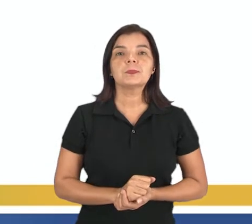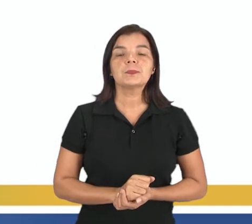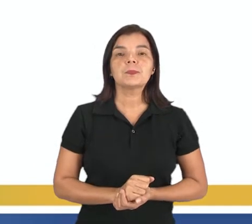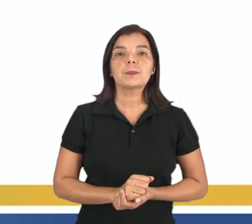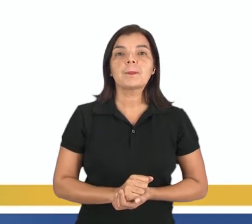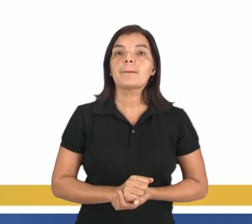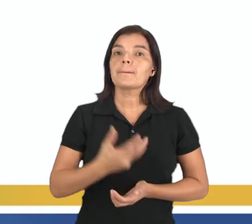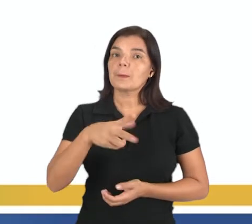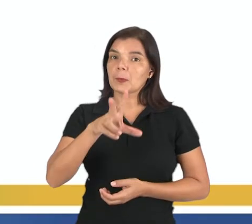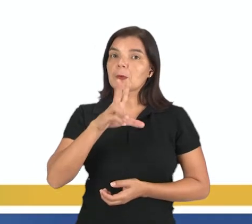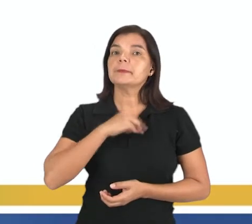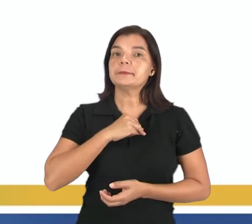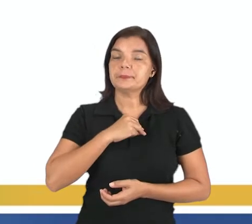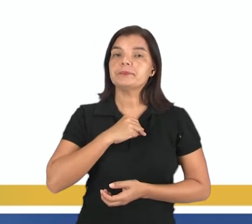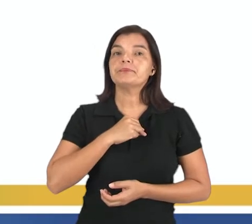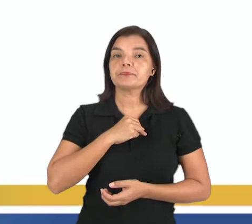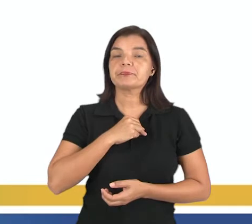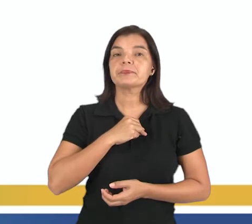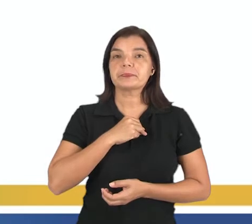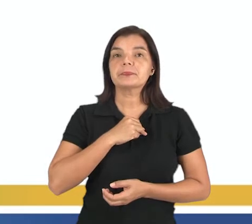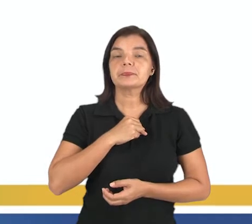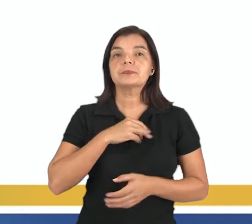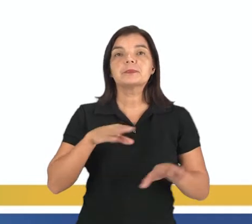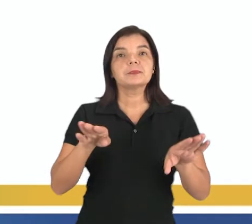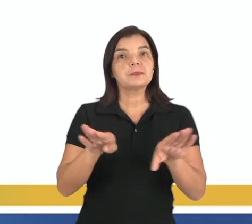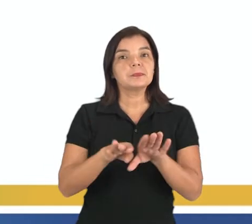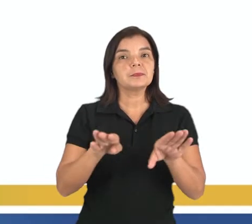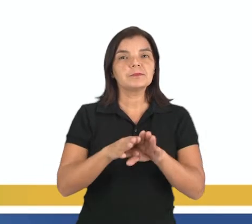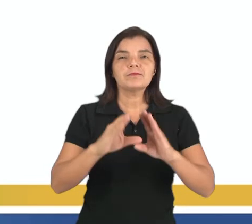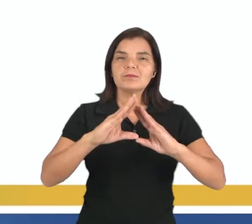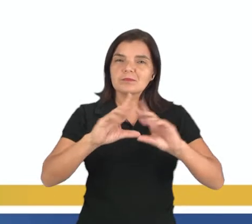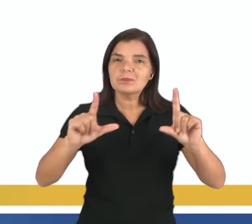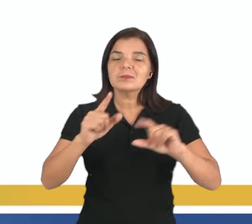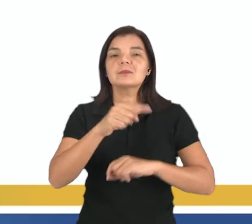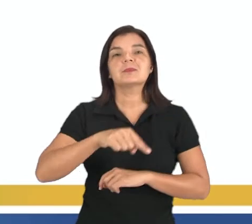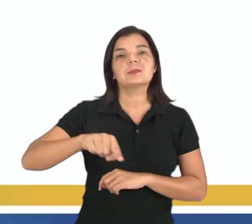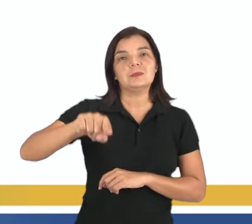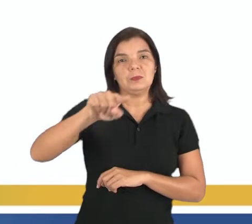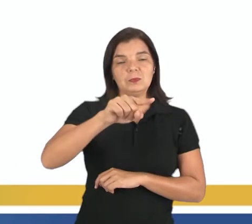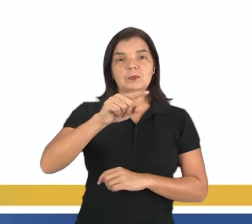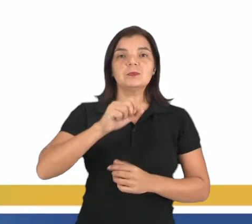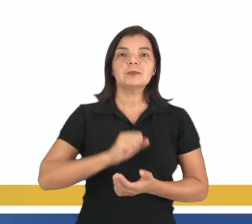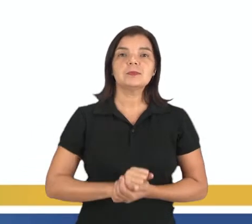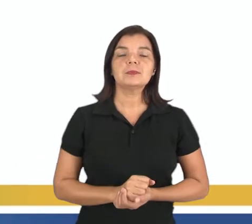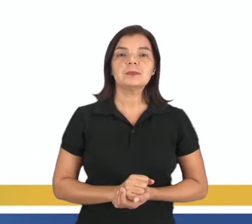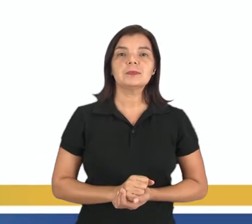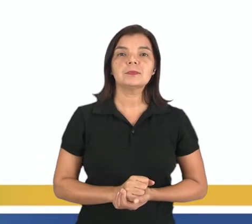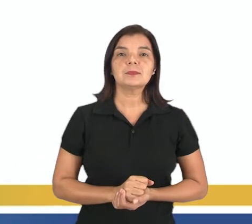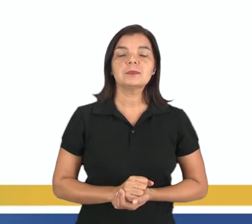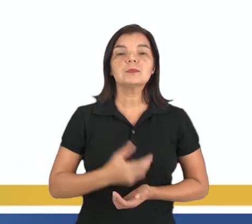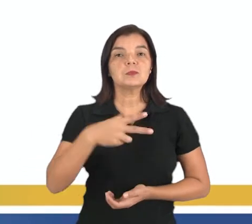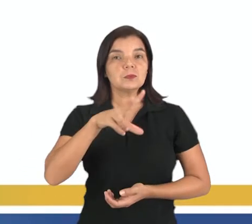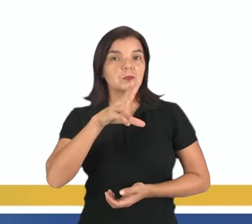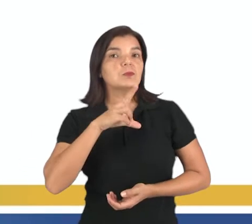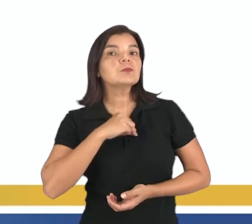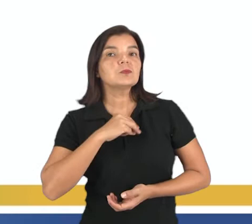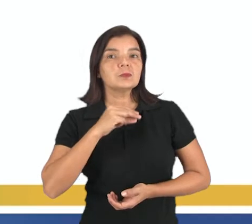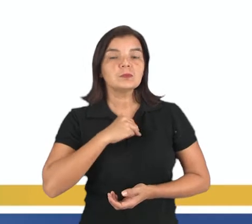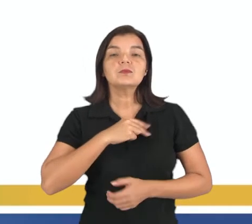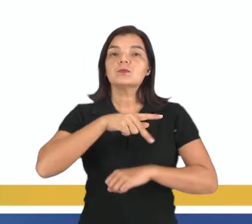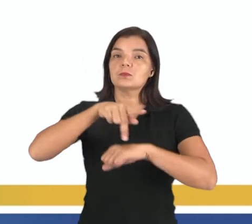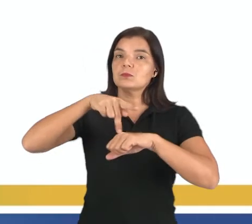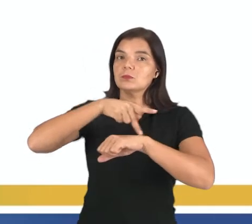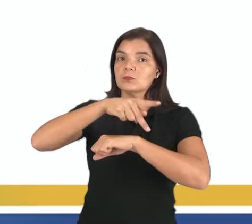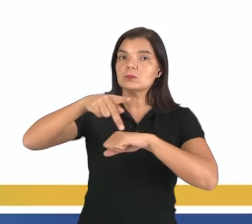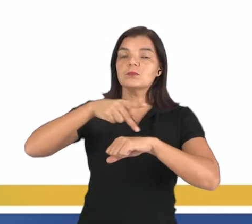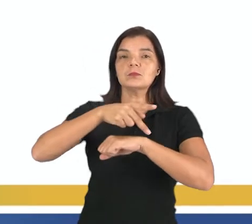português. Nós colocamos propositalmente, para deixar bem claro, que Portugal foi o país